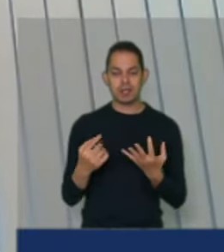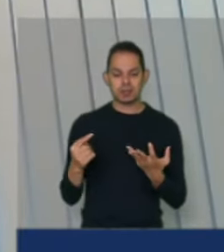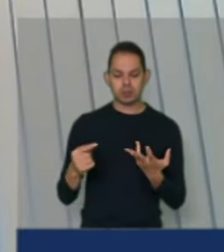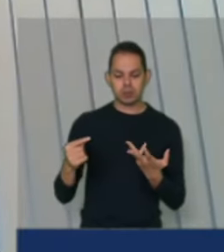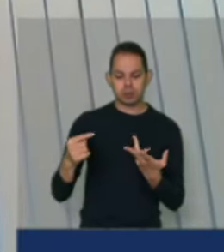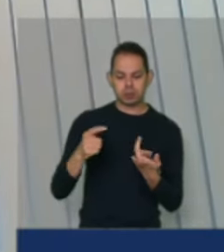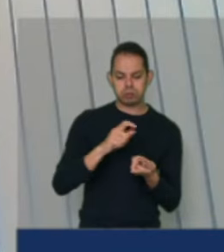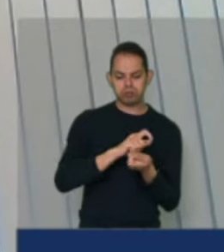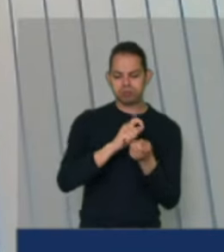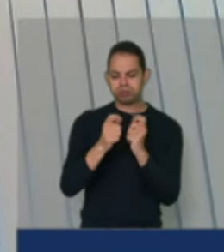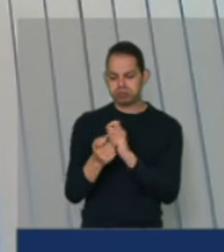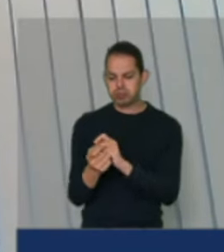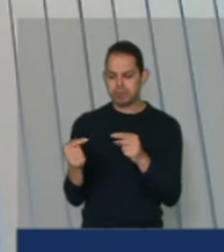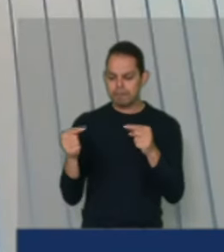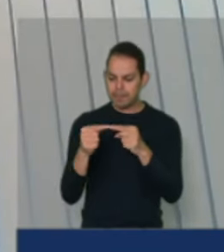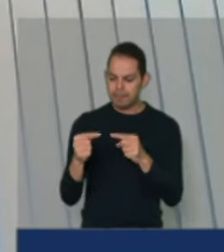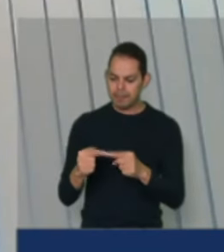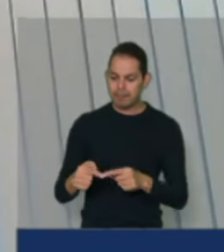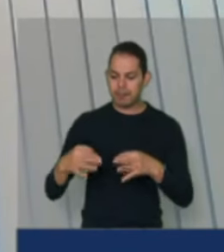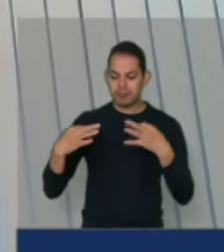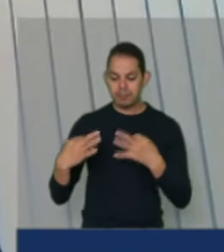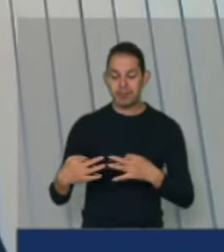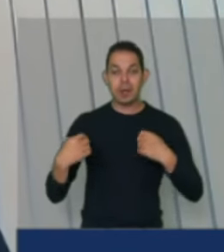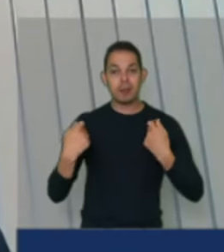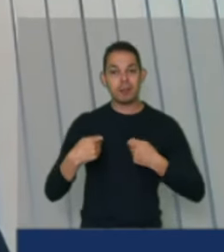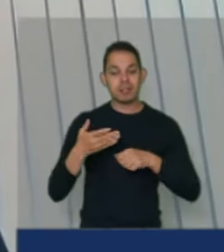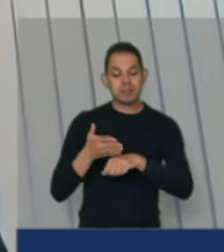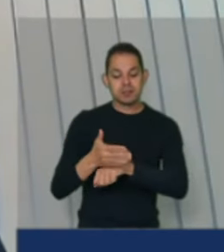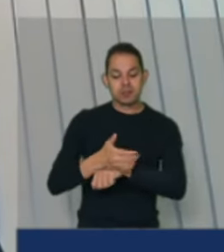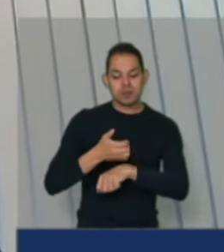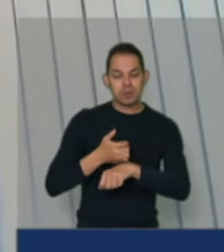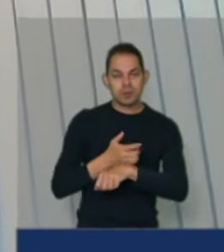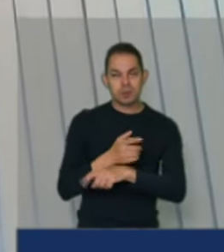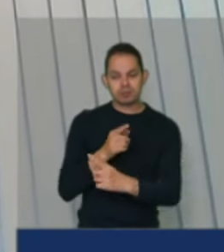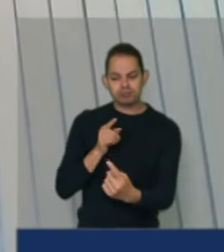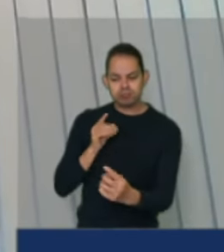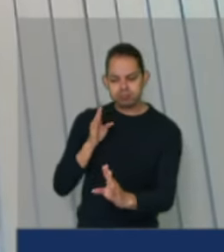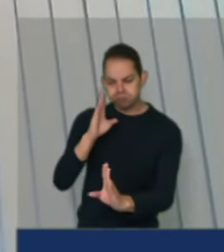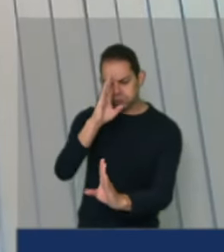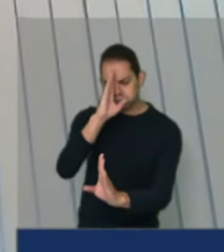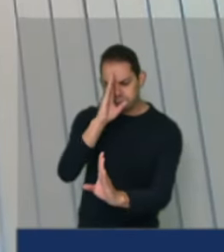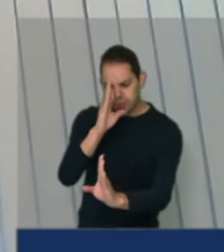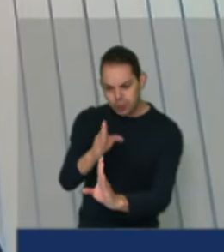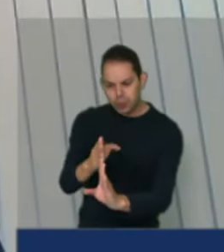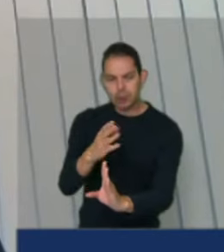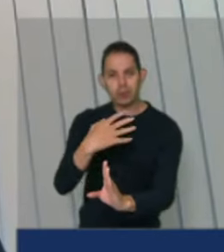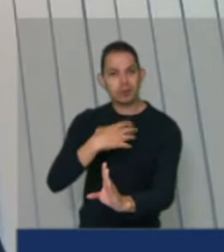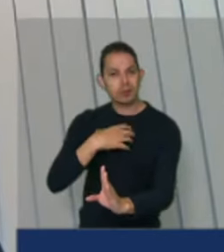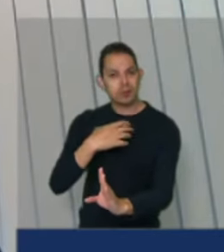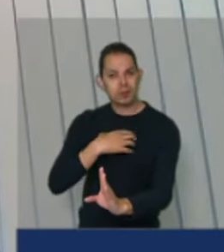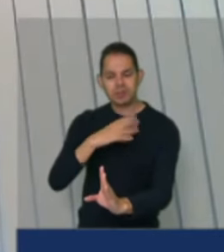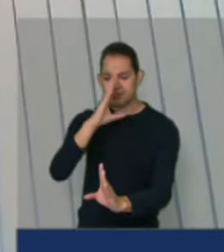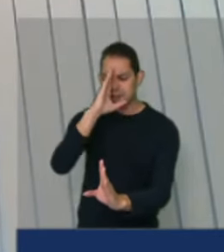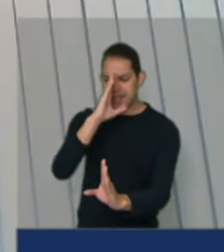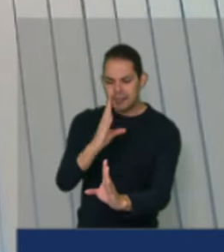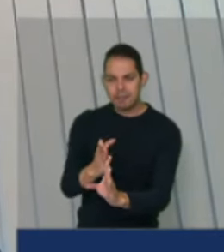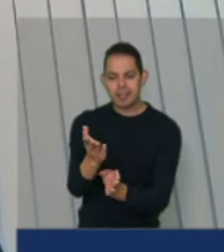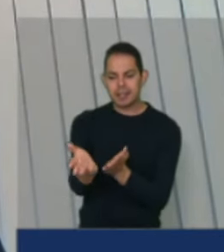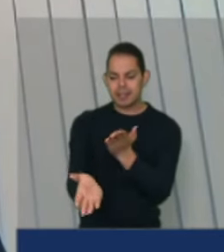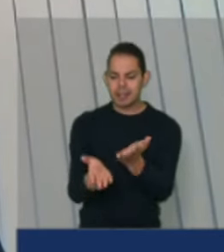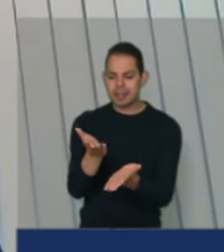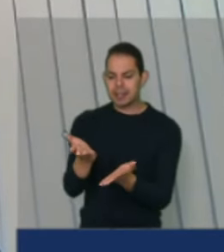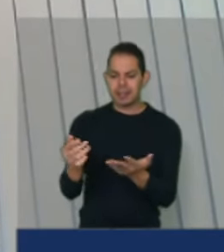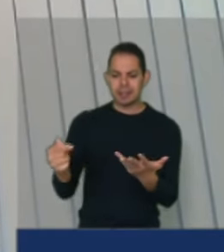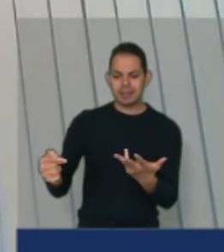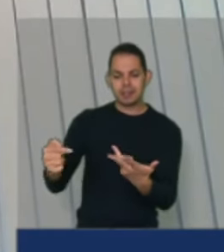público tem então precisa ter um acesso direcionado com condições específicas que atendam a necessidade